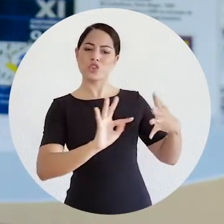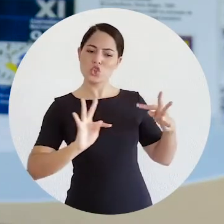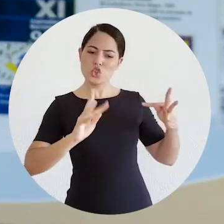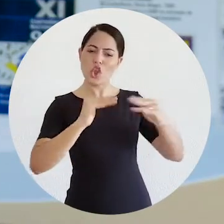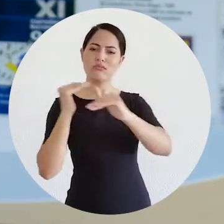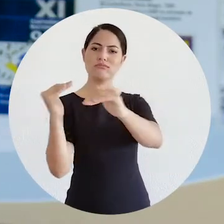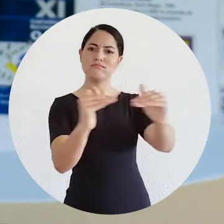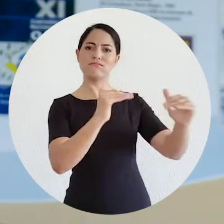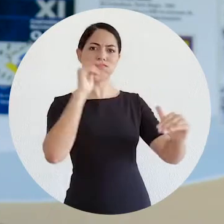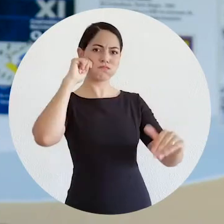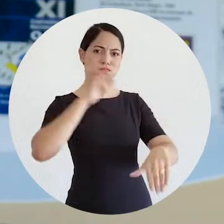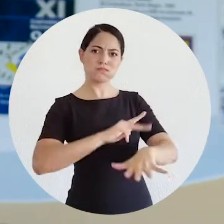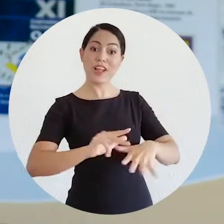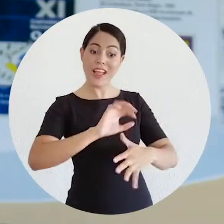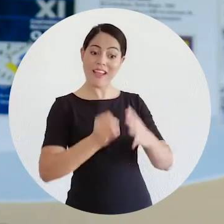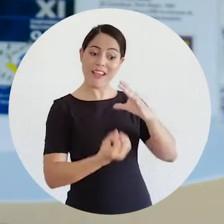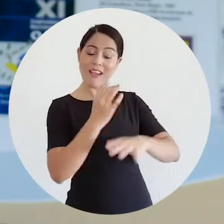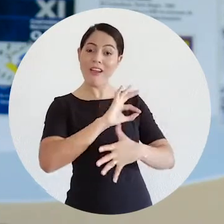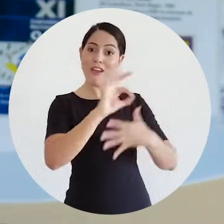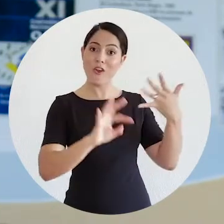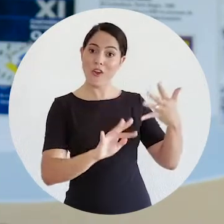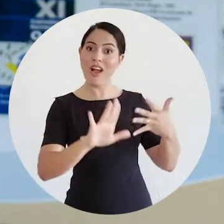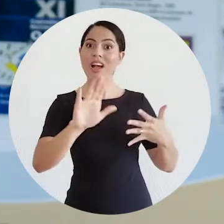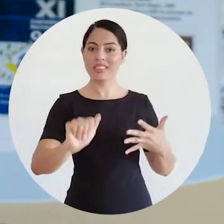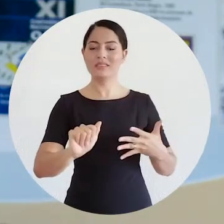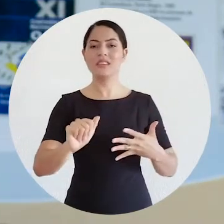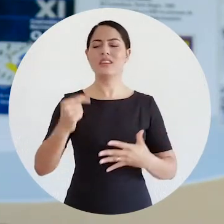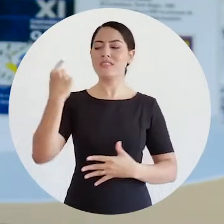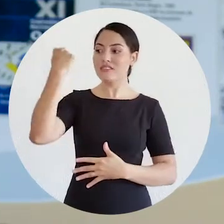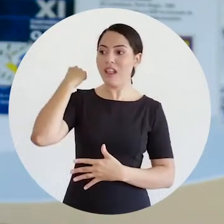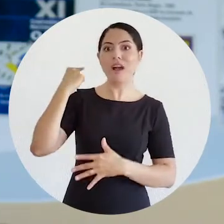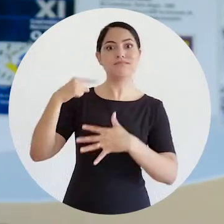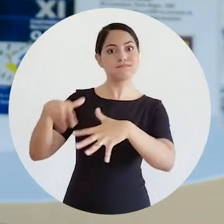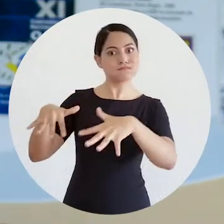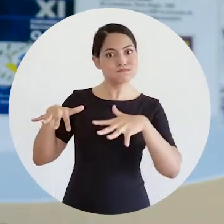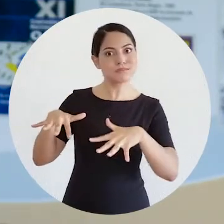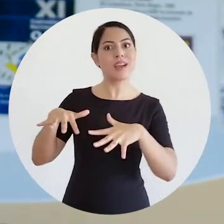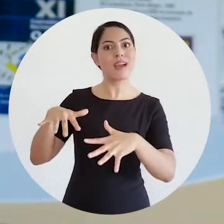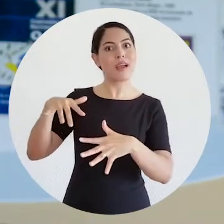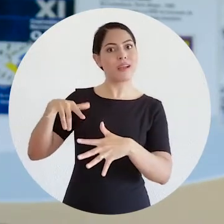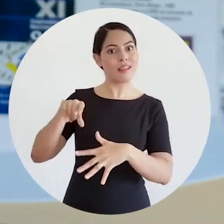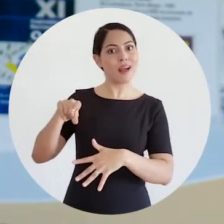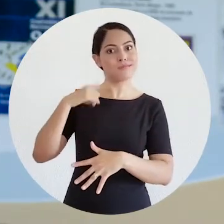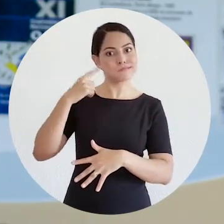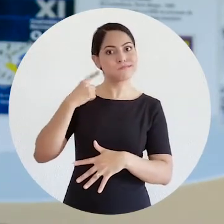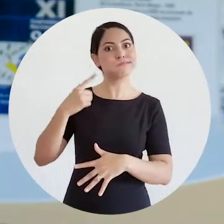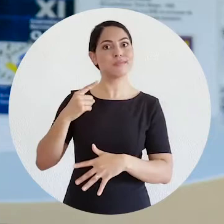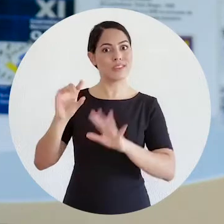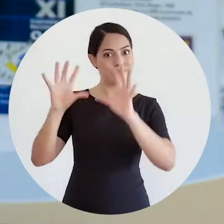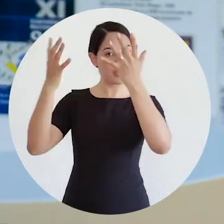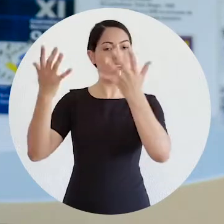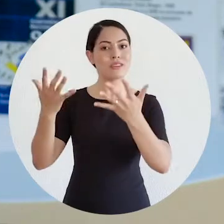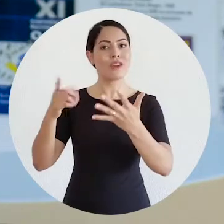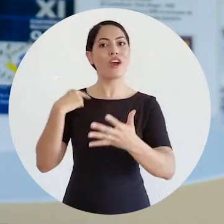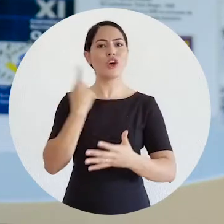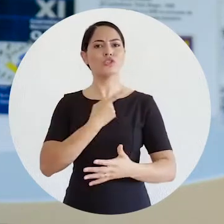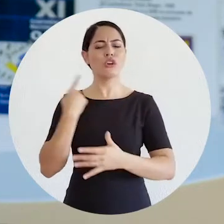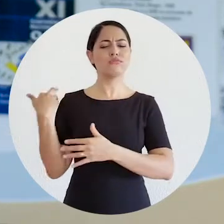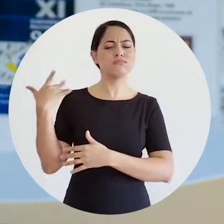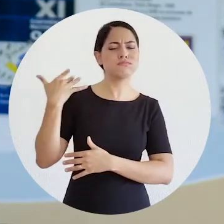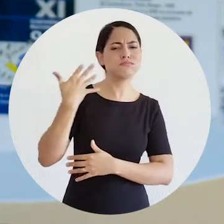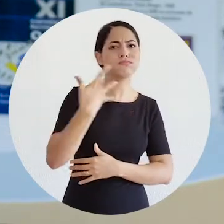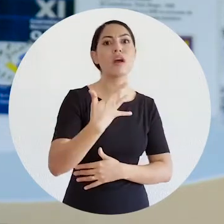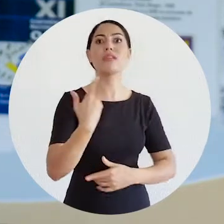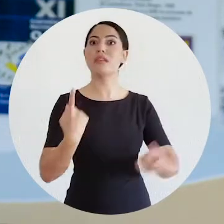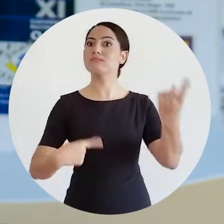racial, que também integrou nossas cotas. E desde lá a gente assistiu esses temas tramitarem na Comissão Especial de